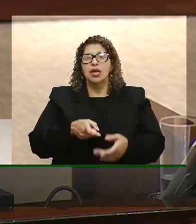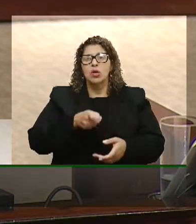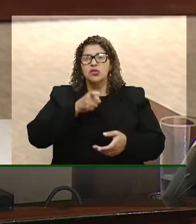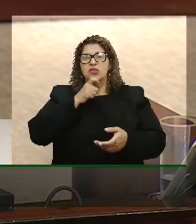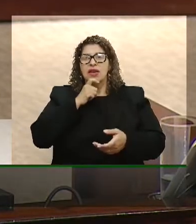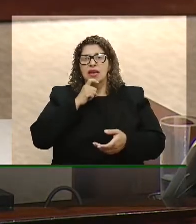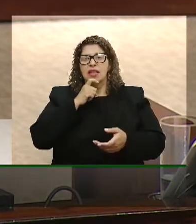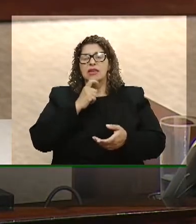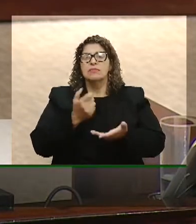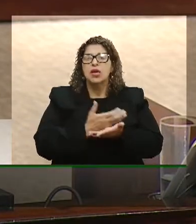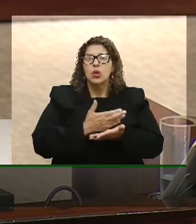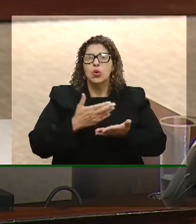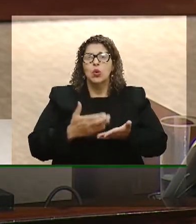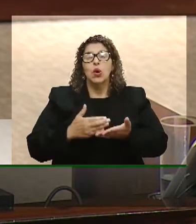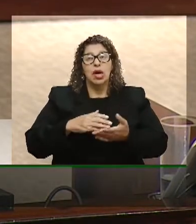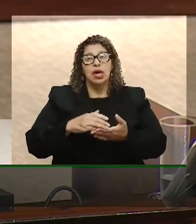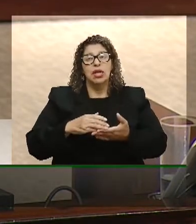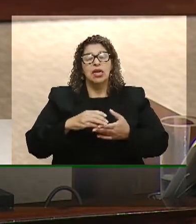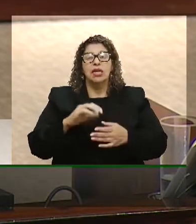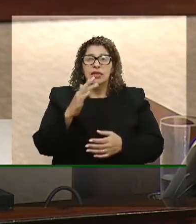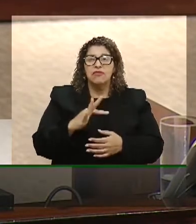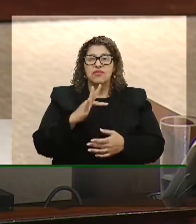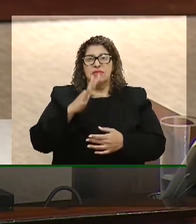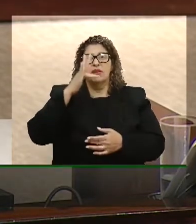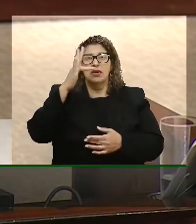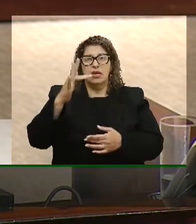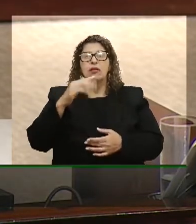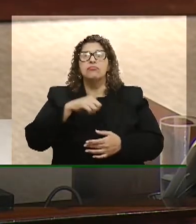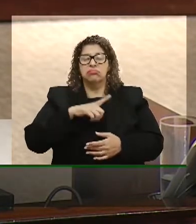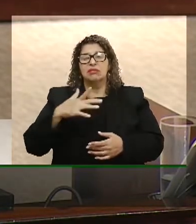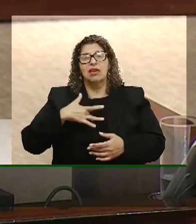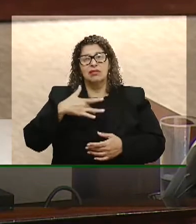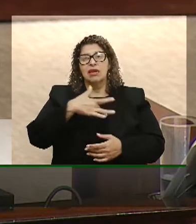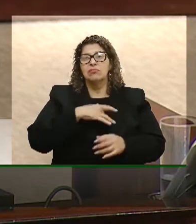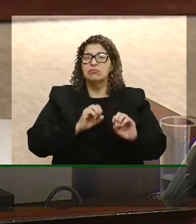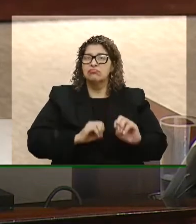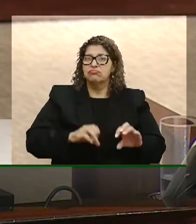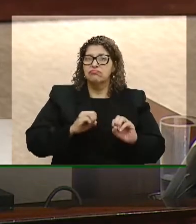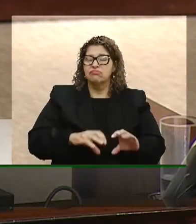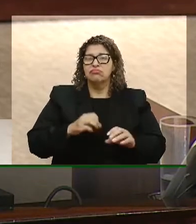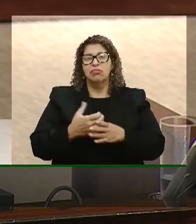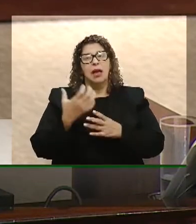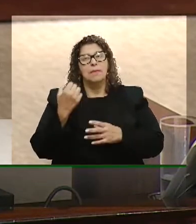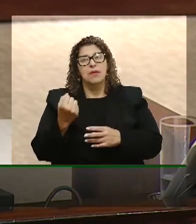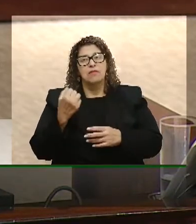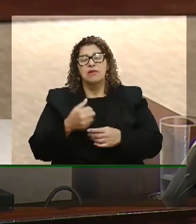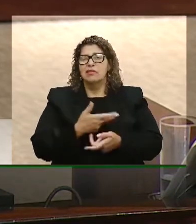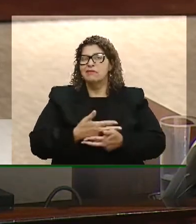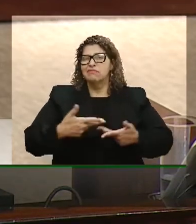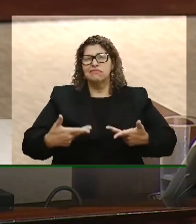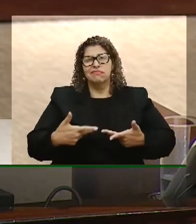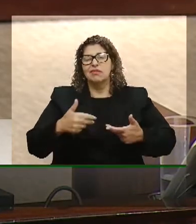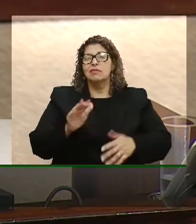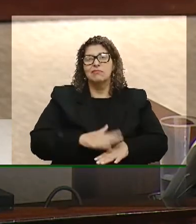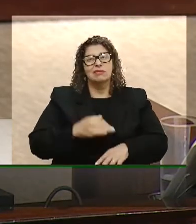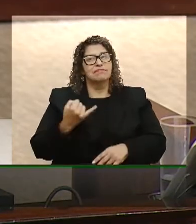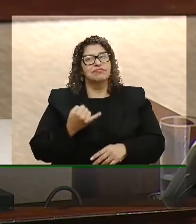prazo de 20 anos, dentre as quais está a saúde, educação, a previdência, e tantas outras despesas primárias,